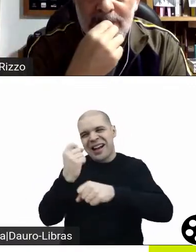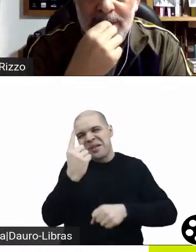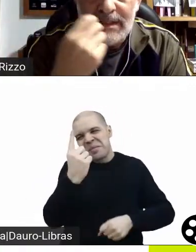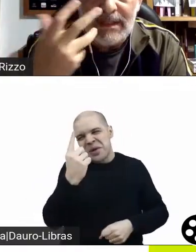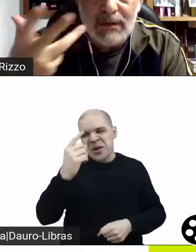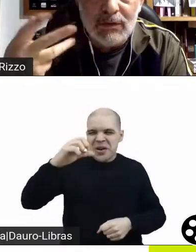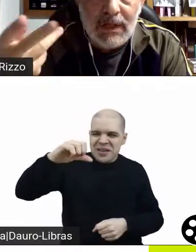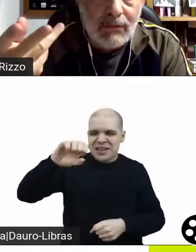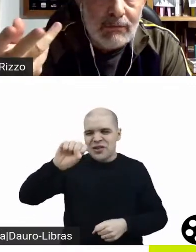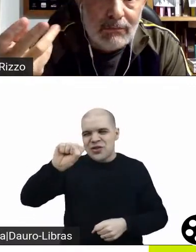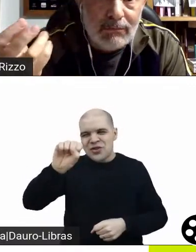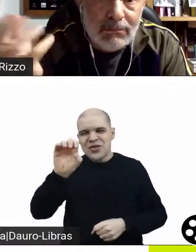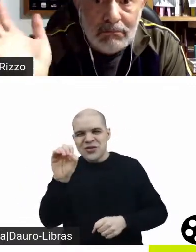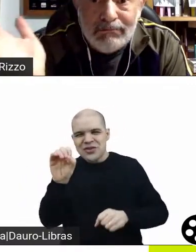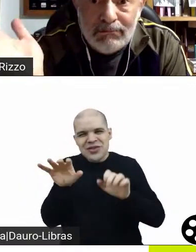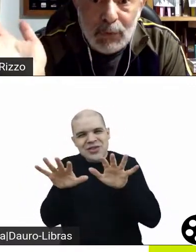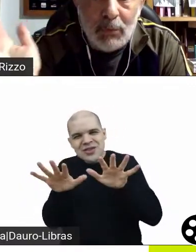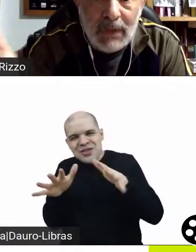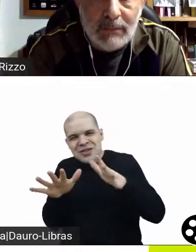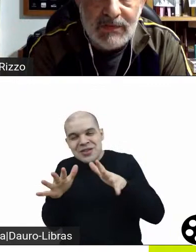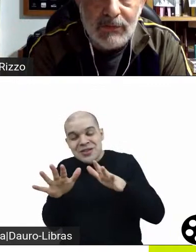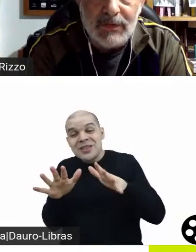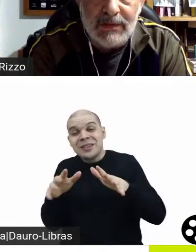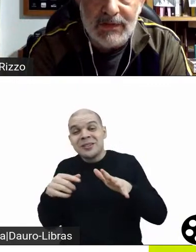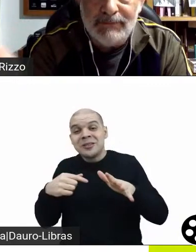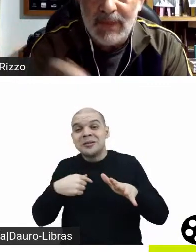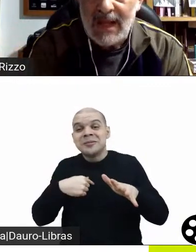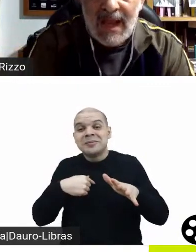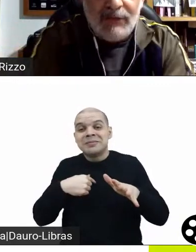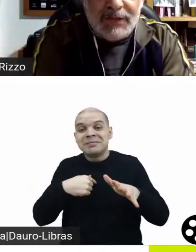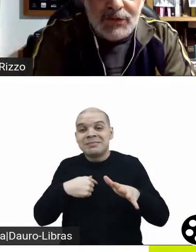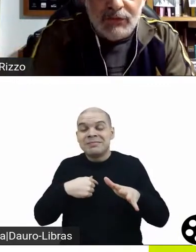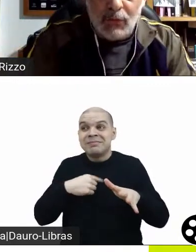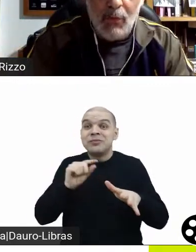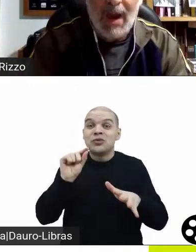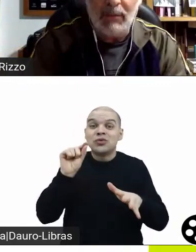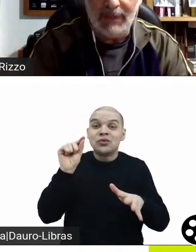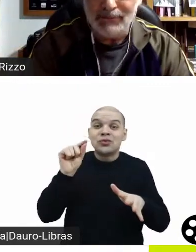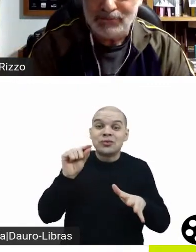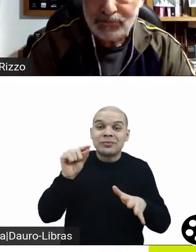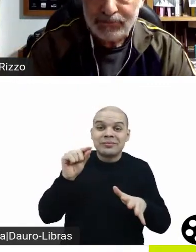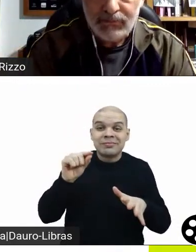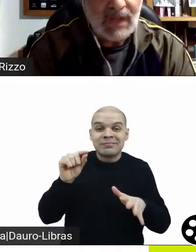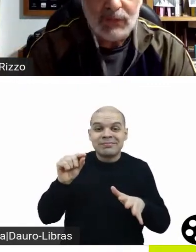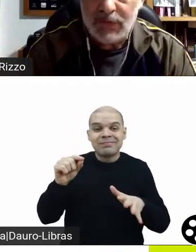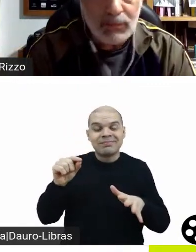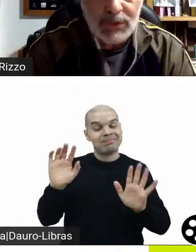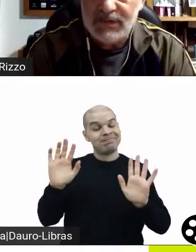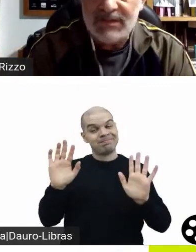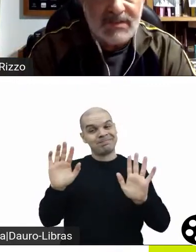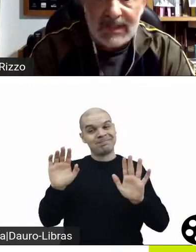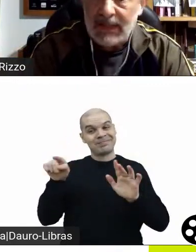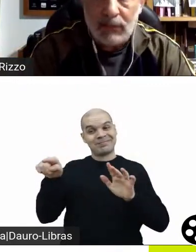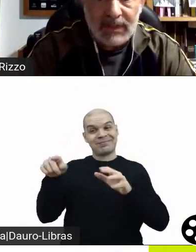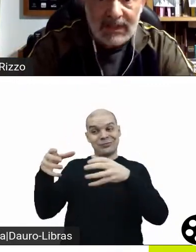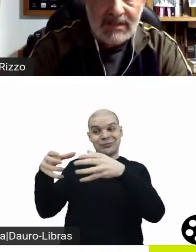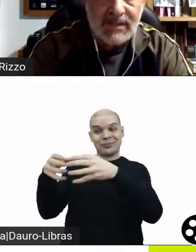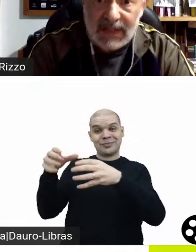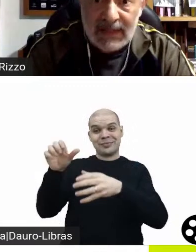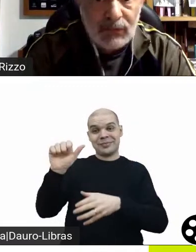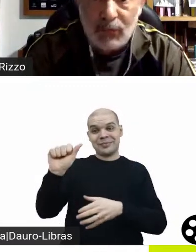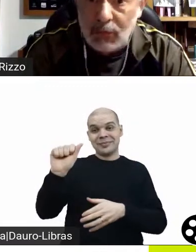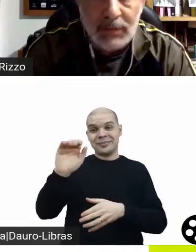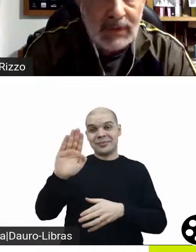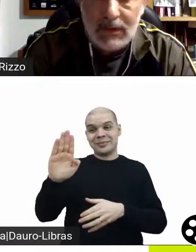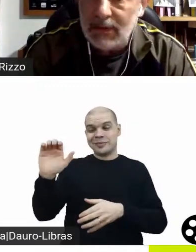o que significa que eu tenho um problema, se você quiser, afetivo com o ABBA. Pode dizer o que